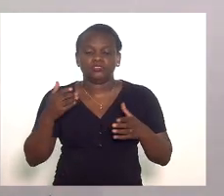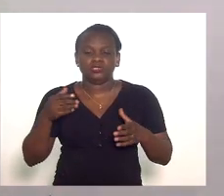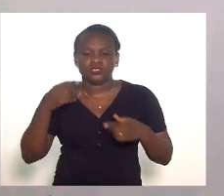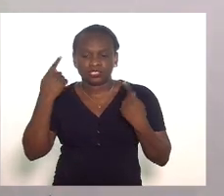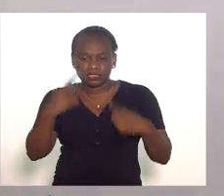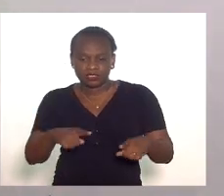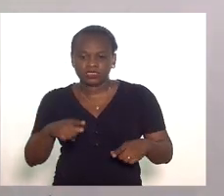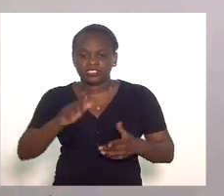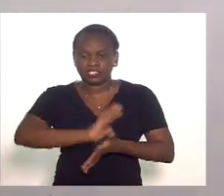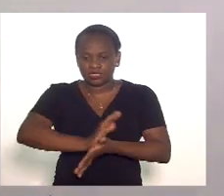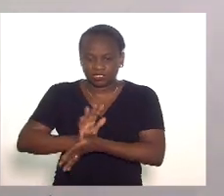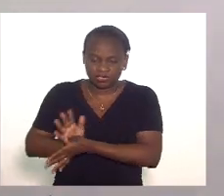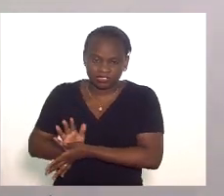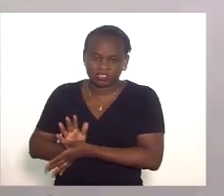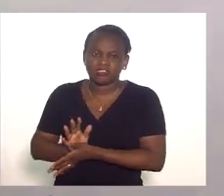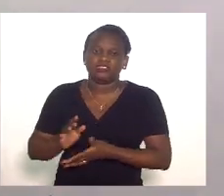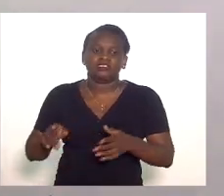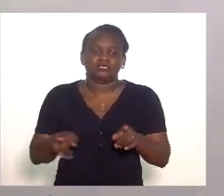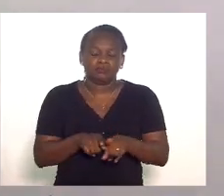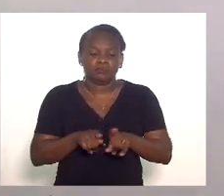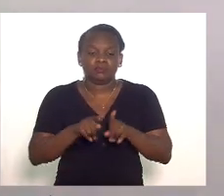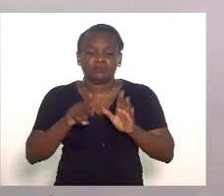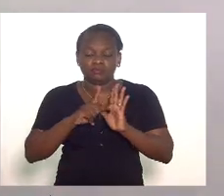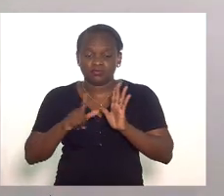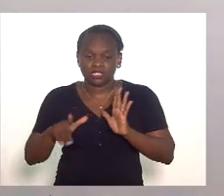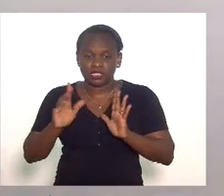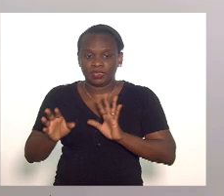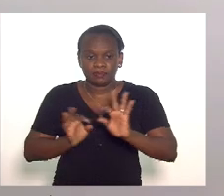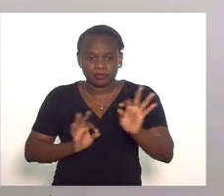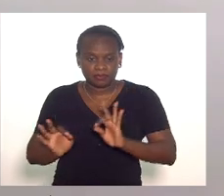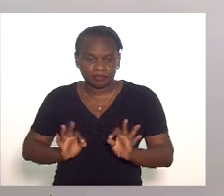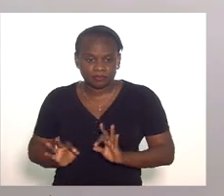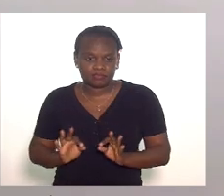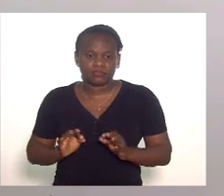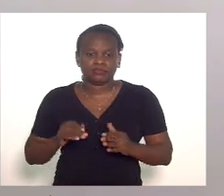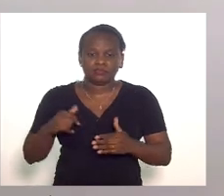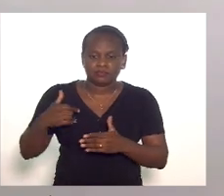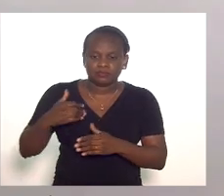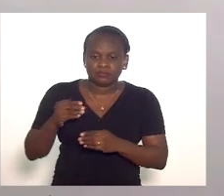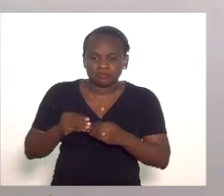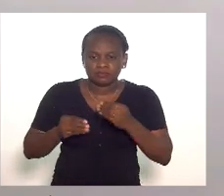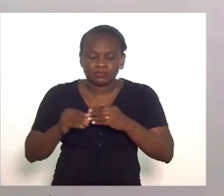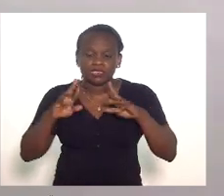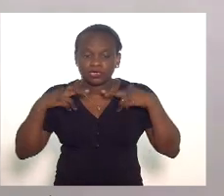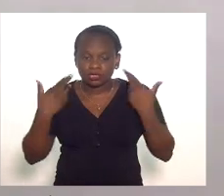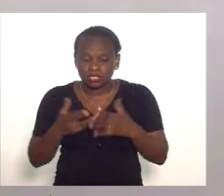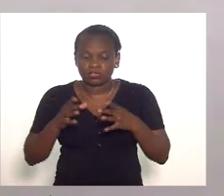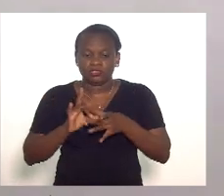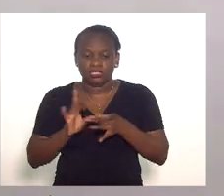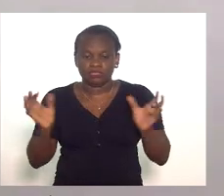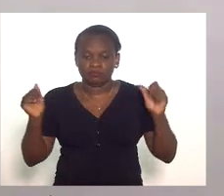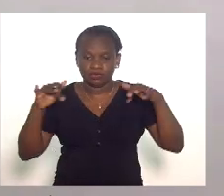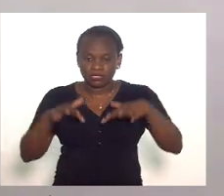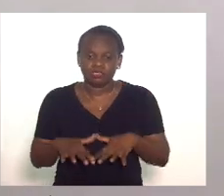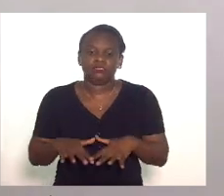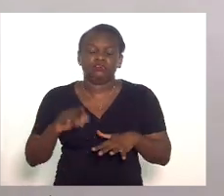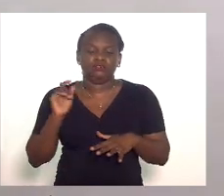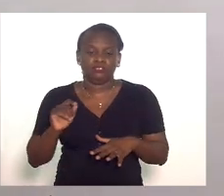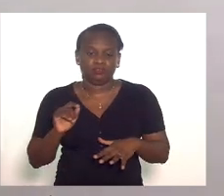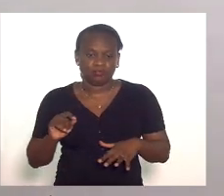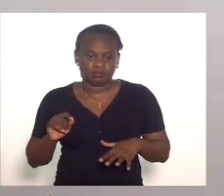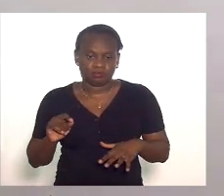discriminações esse projeto ele vem da construção de uma audiência pública onde foi